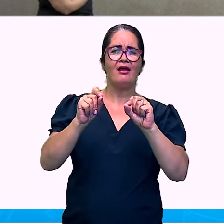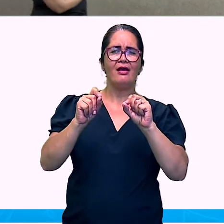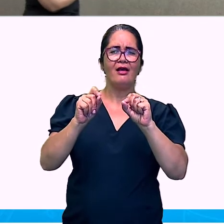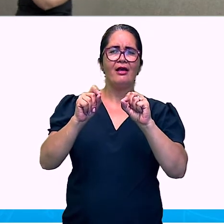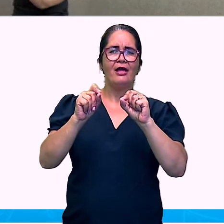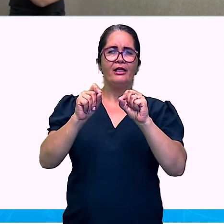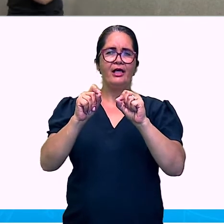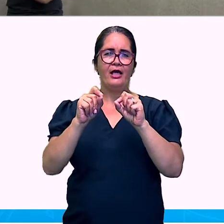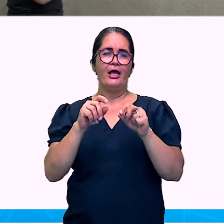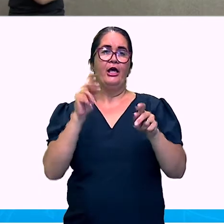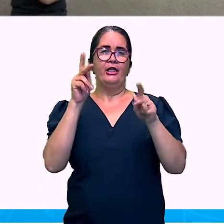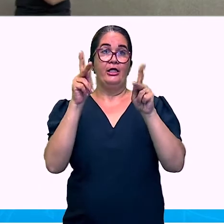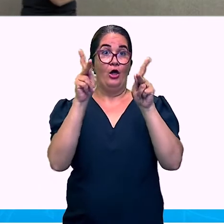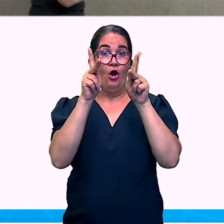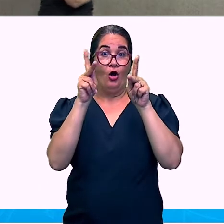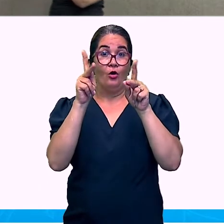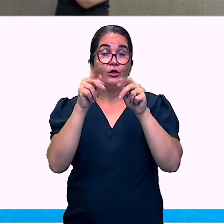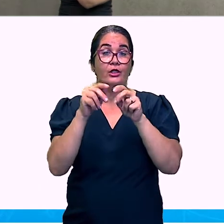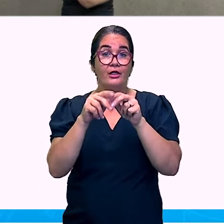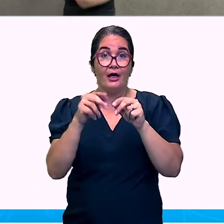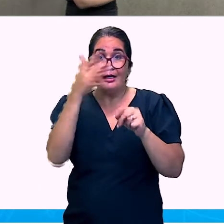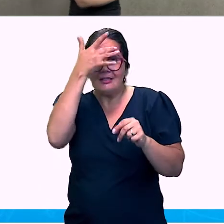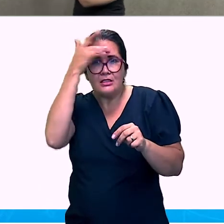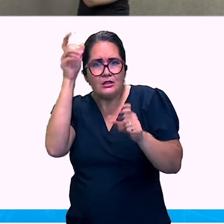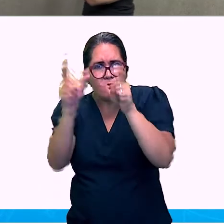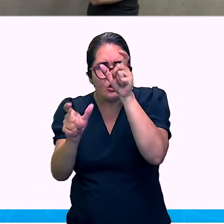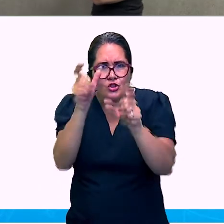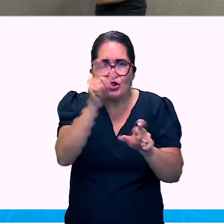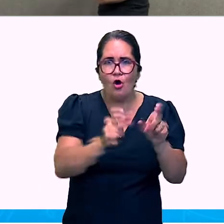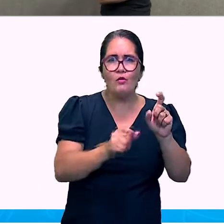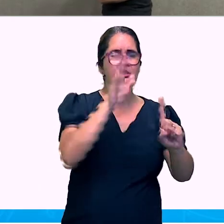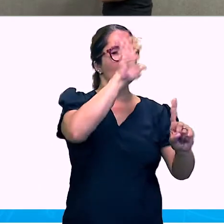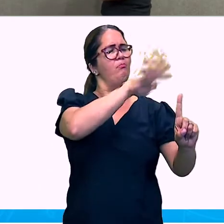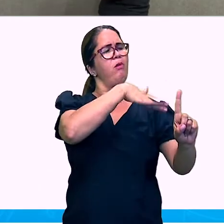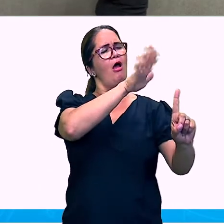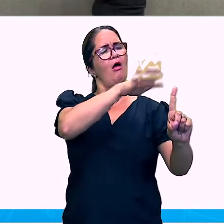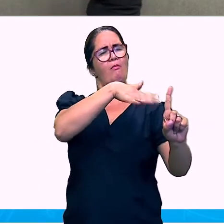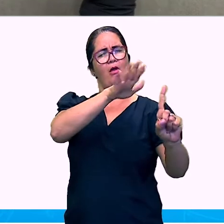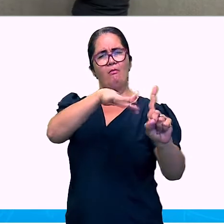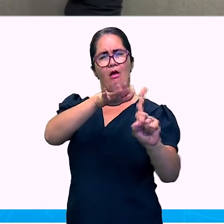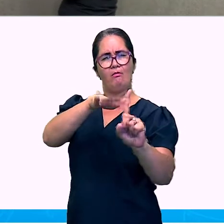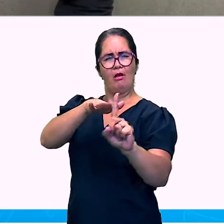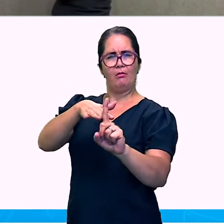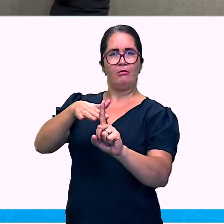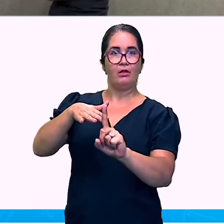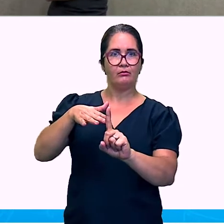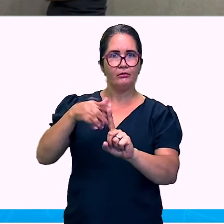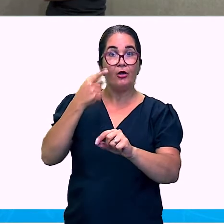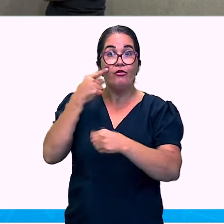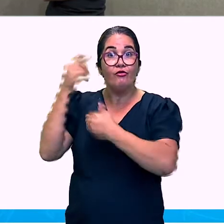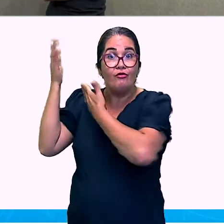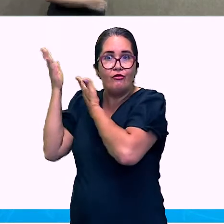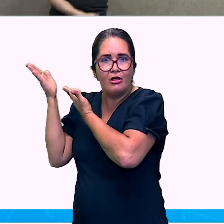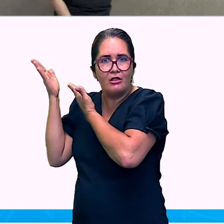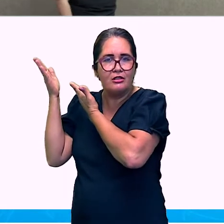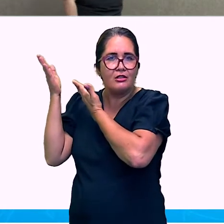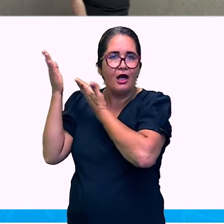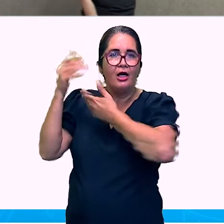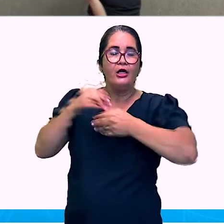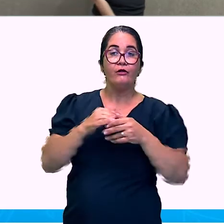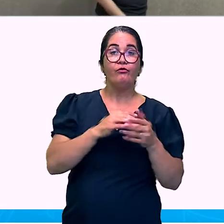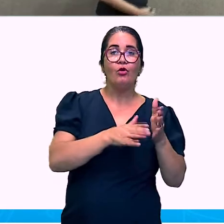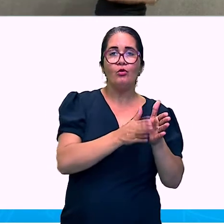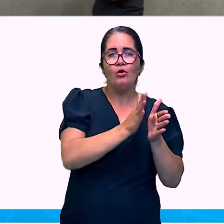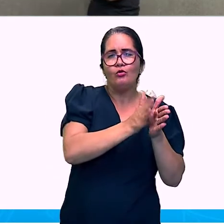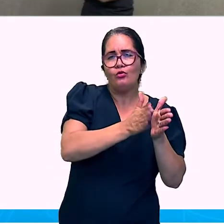Com esse renascimento. Vêm os humanistas. Que tem